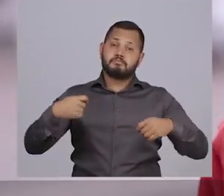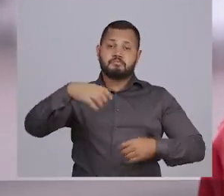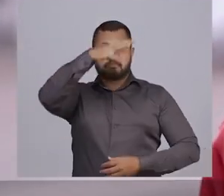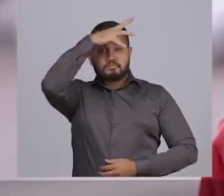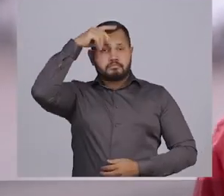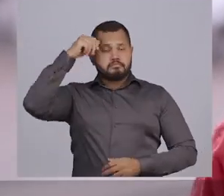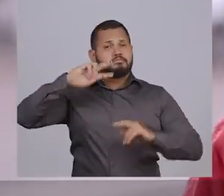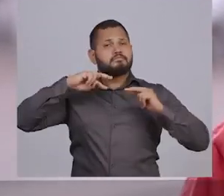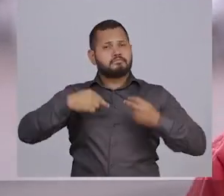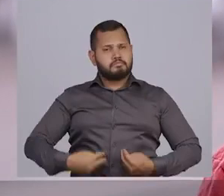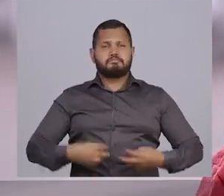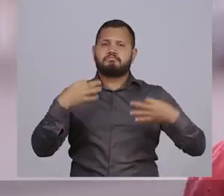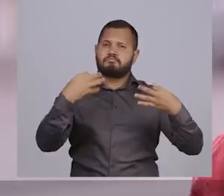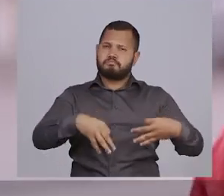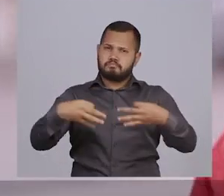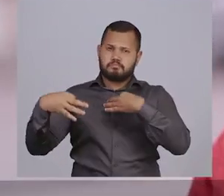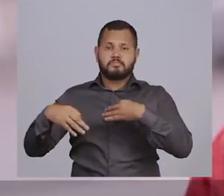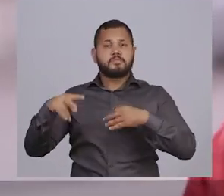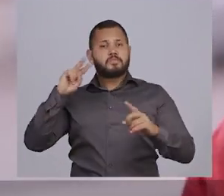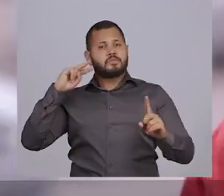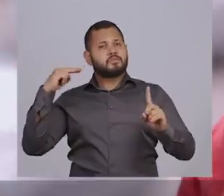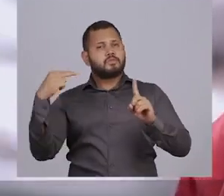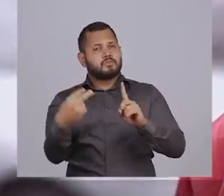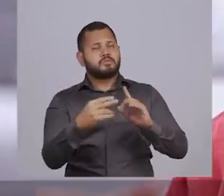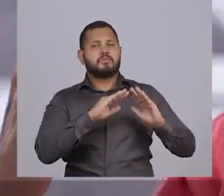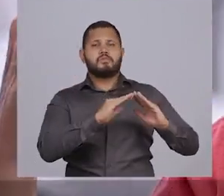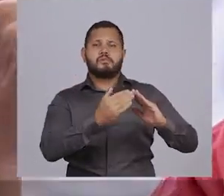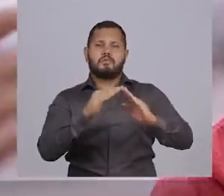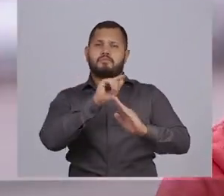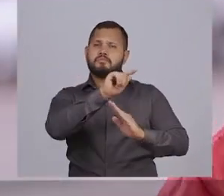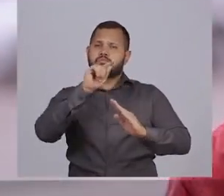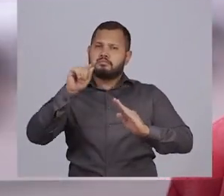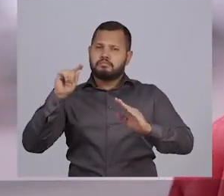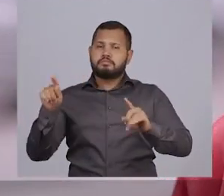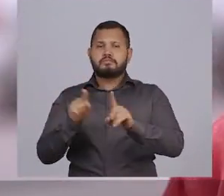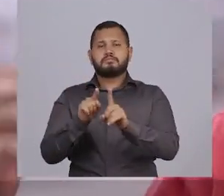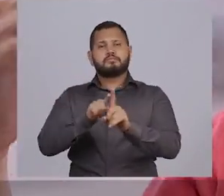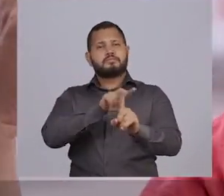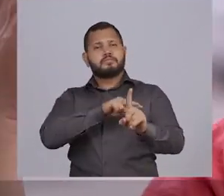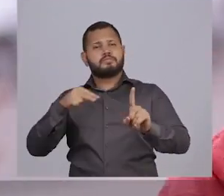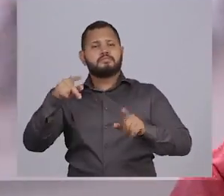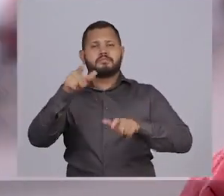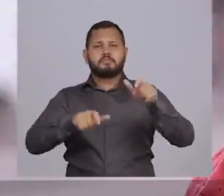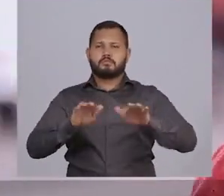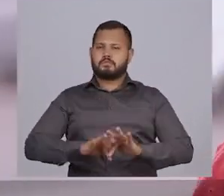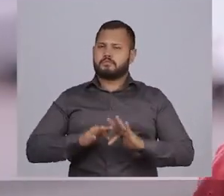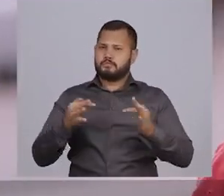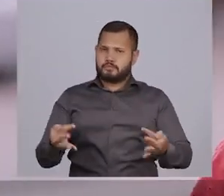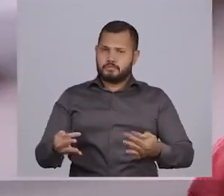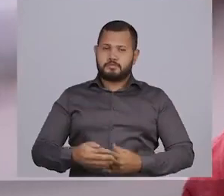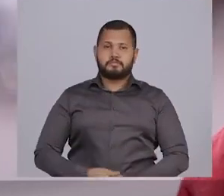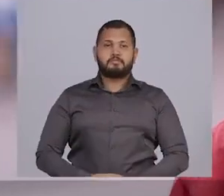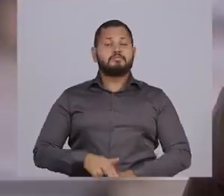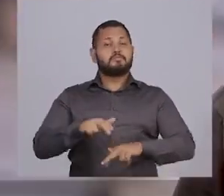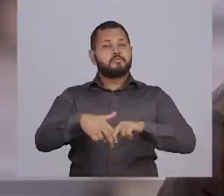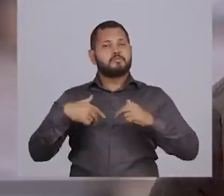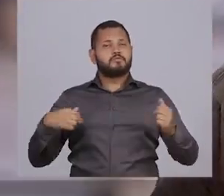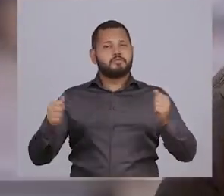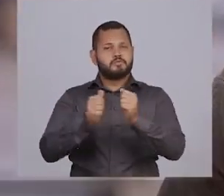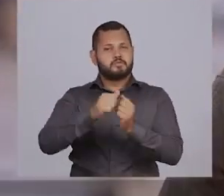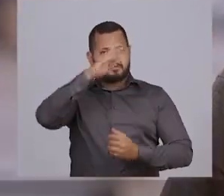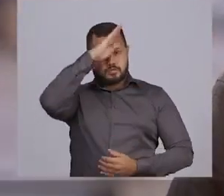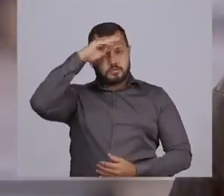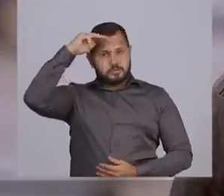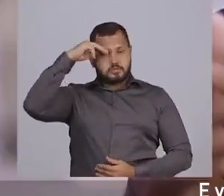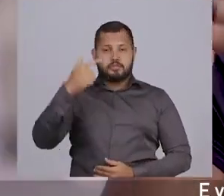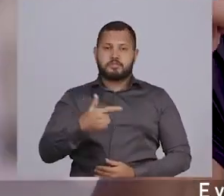Precisamos de uma Manaus mais humana. Uma Manaus que olhe para a periferia, que olhe para as pessoas mais humildes. Por isso